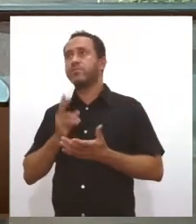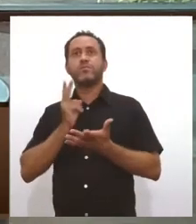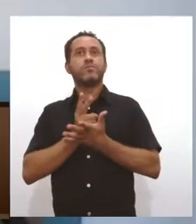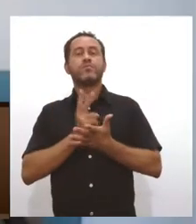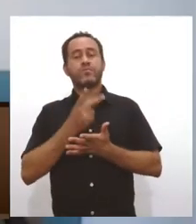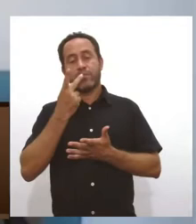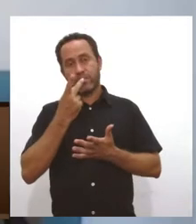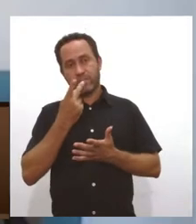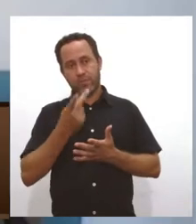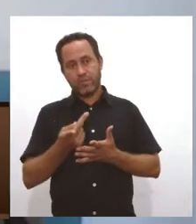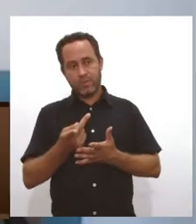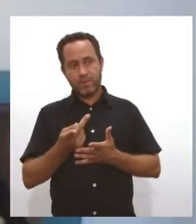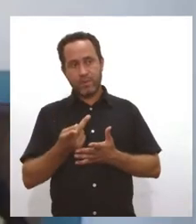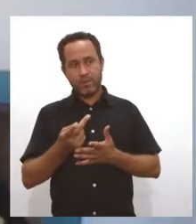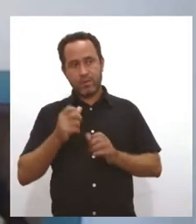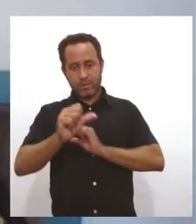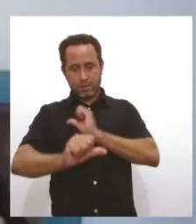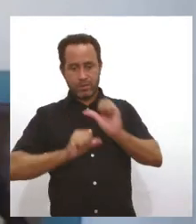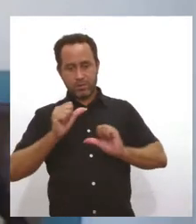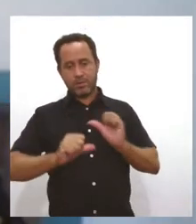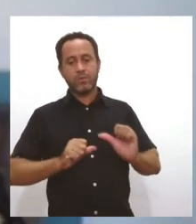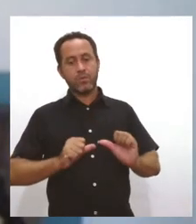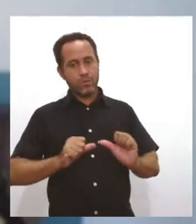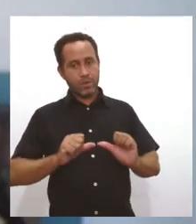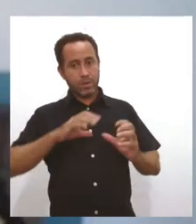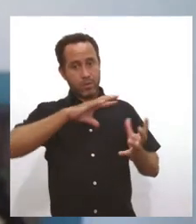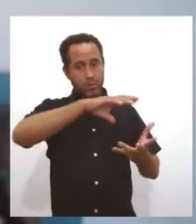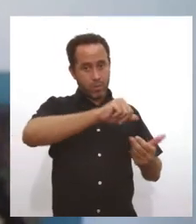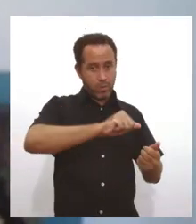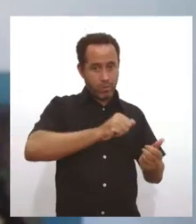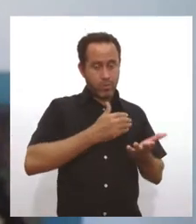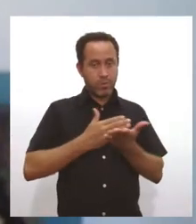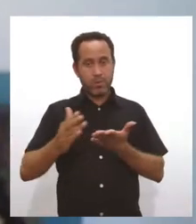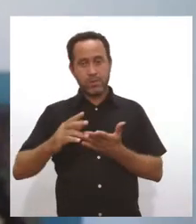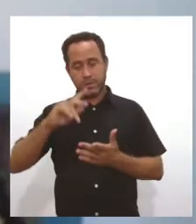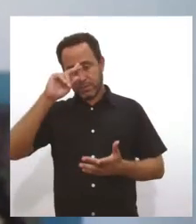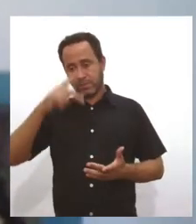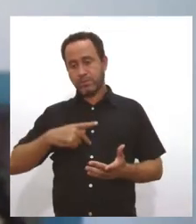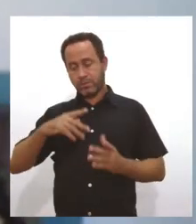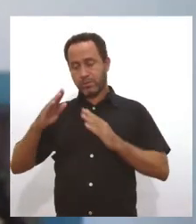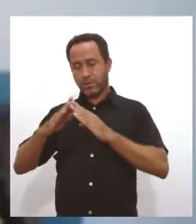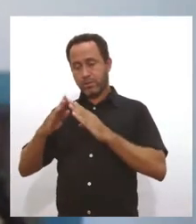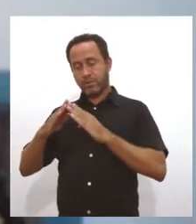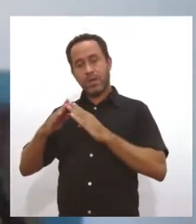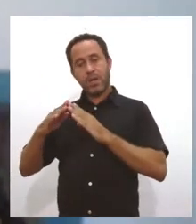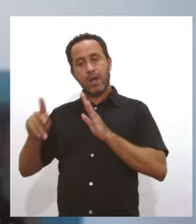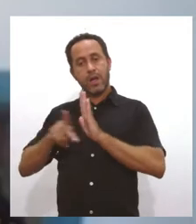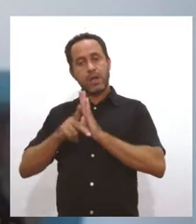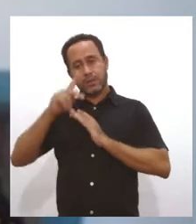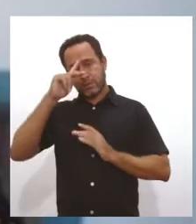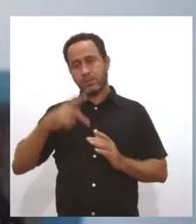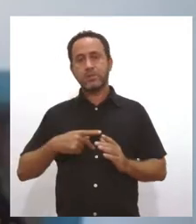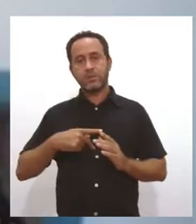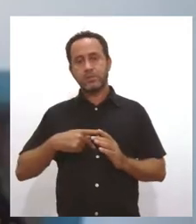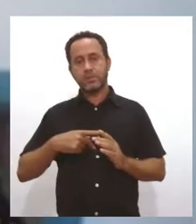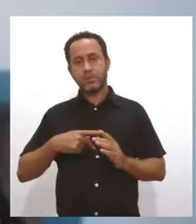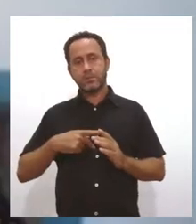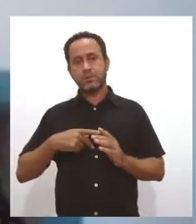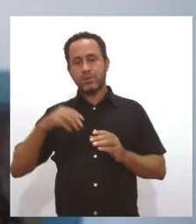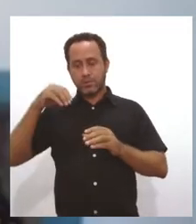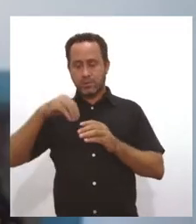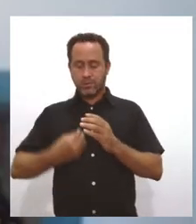a gente quer causar uma mudança no mundo, precisamos começar a mudar dentro da nossa própria casa, mudança de dentro para fora, né?